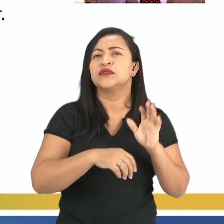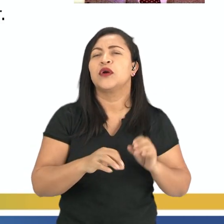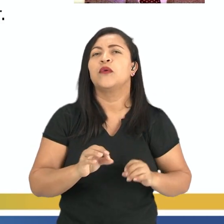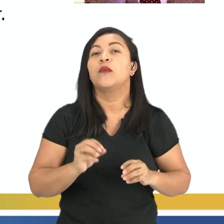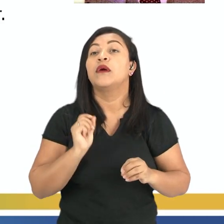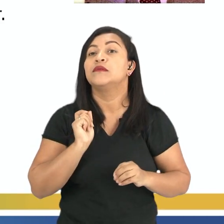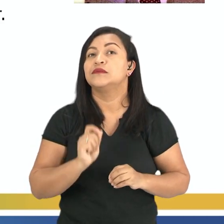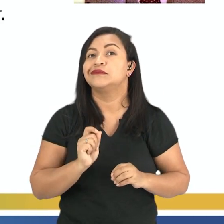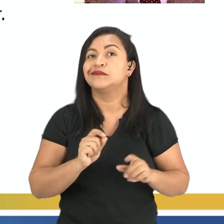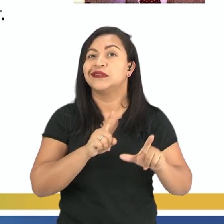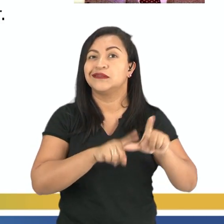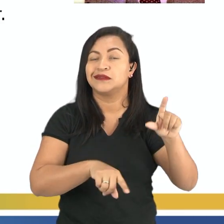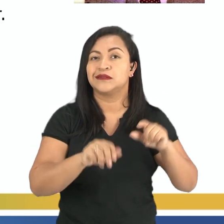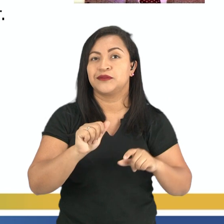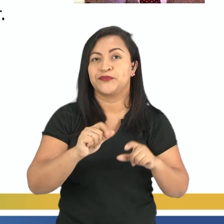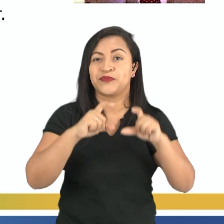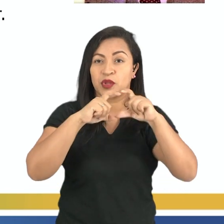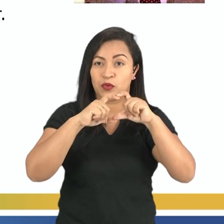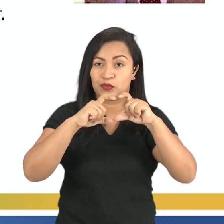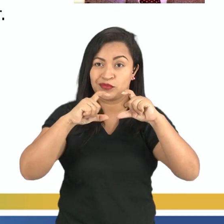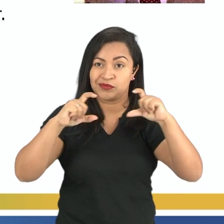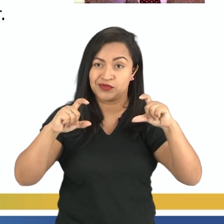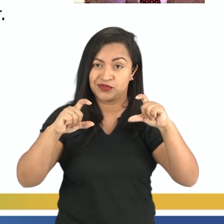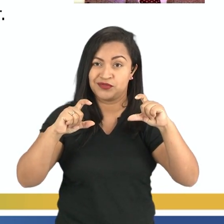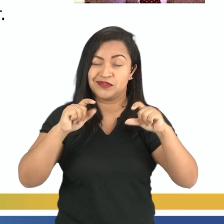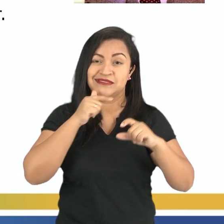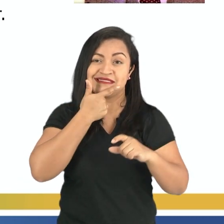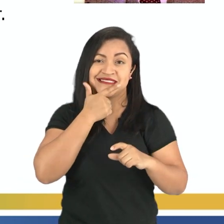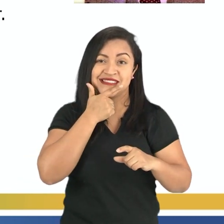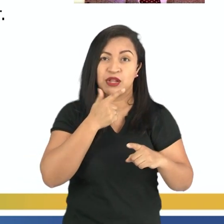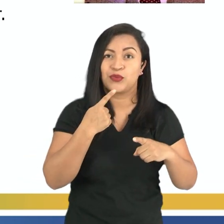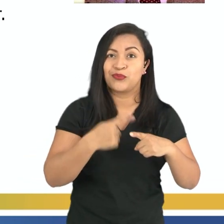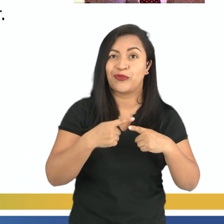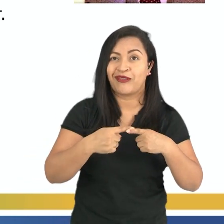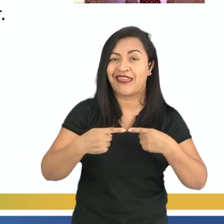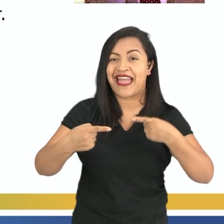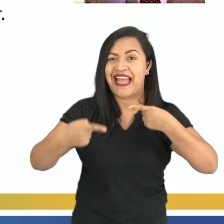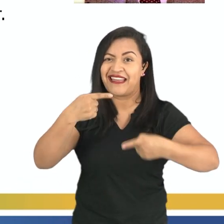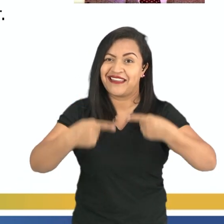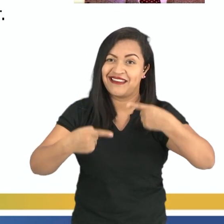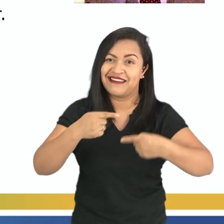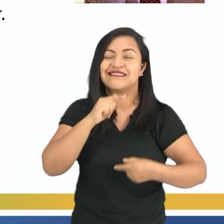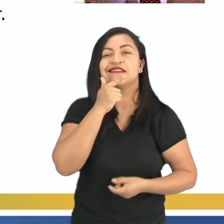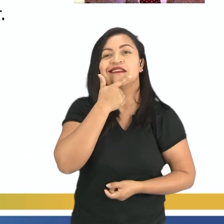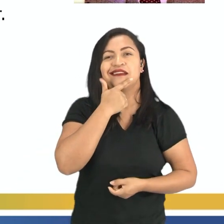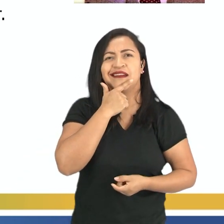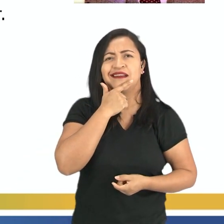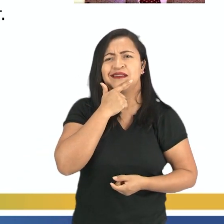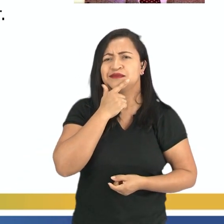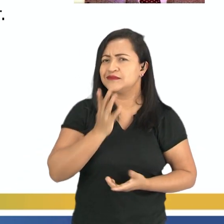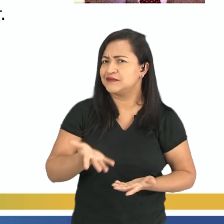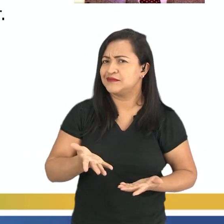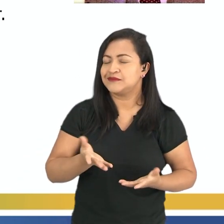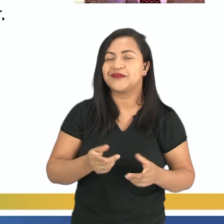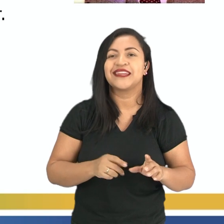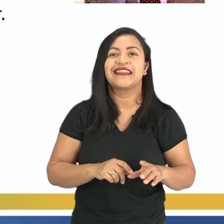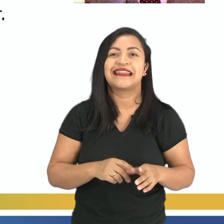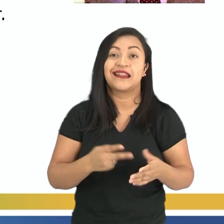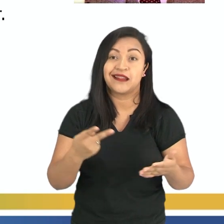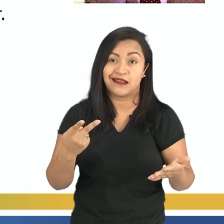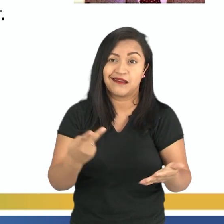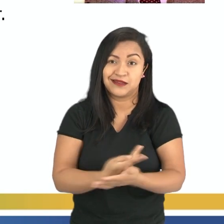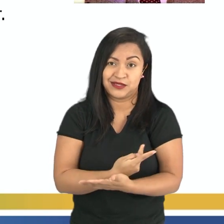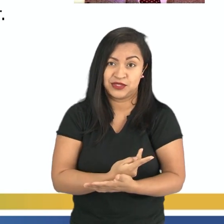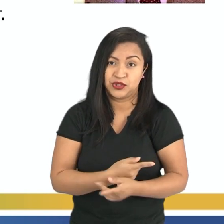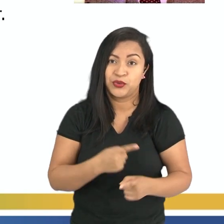Letra A. Uma charge digital, pois se utiliza da crítica com humor, essa alternativa está incorreta, pois o texto ele